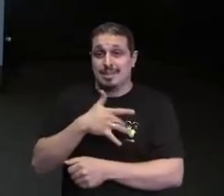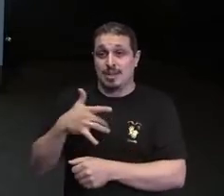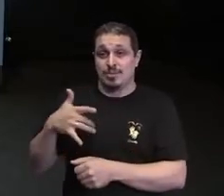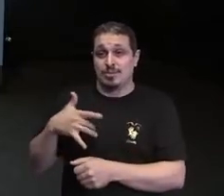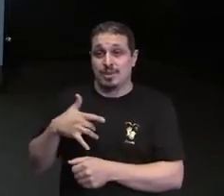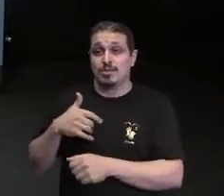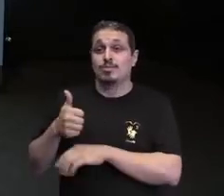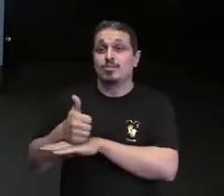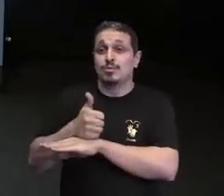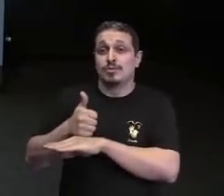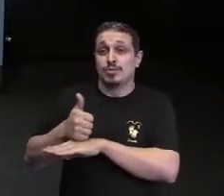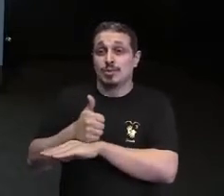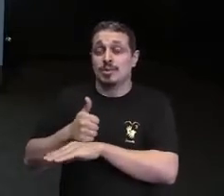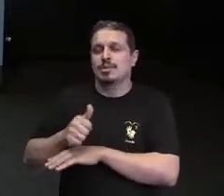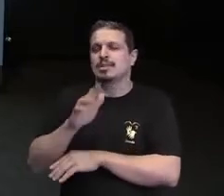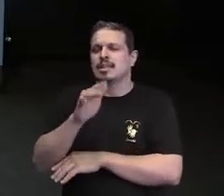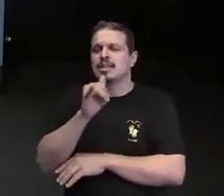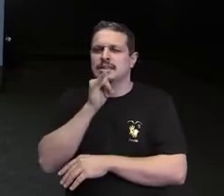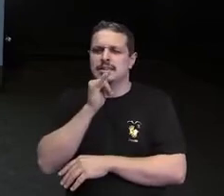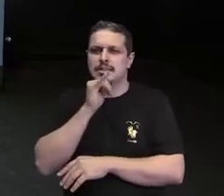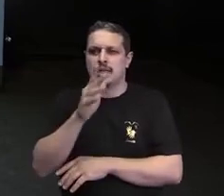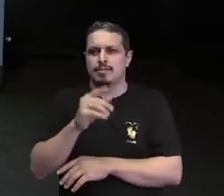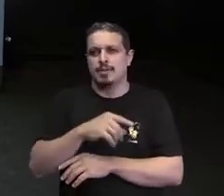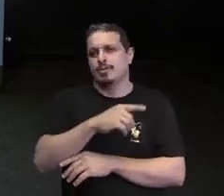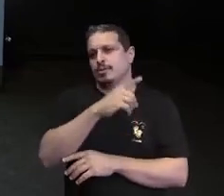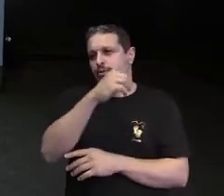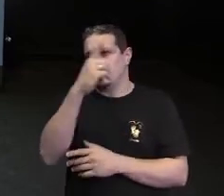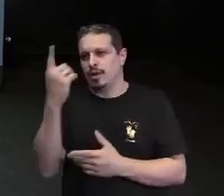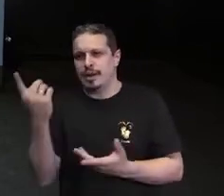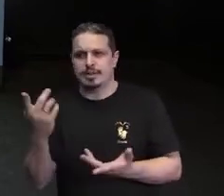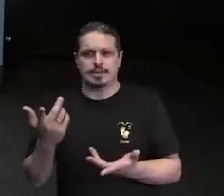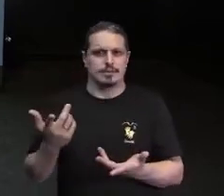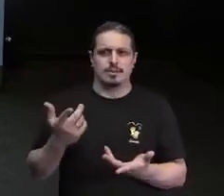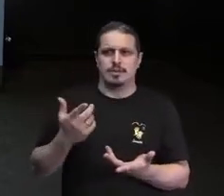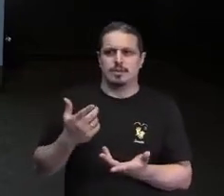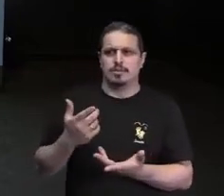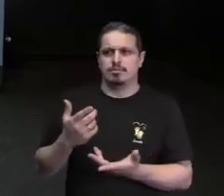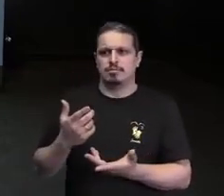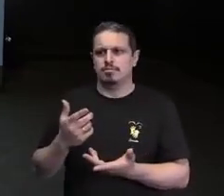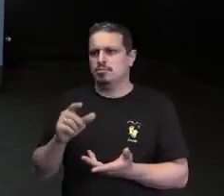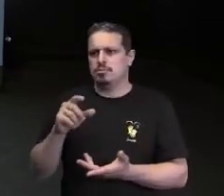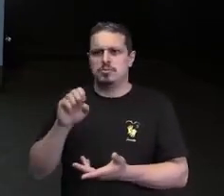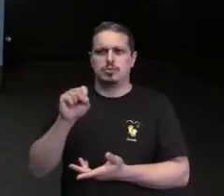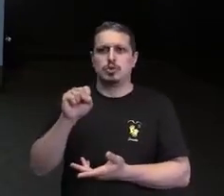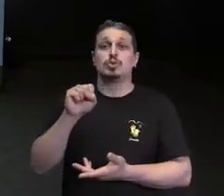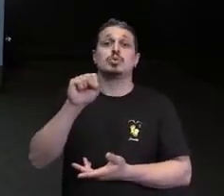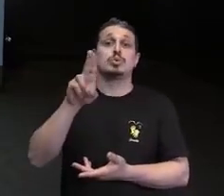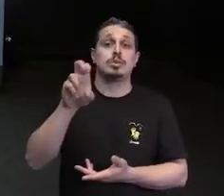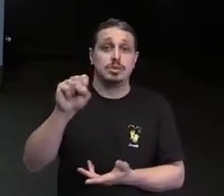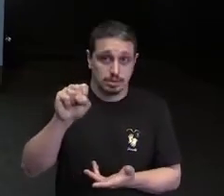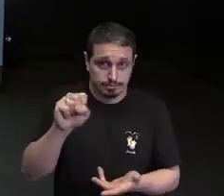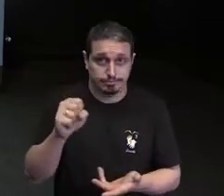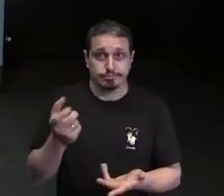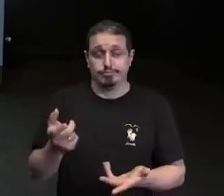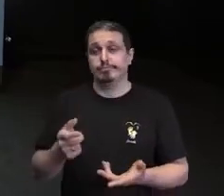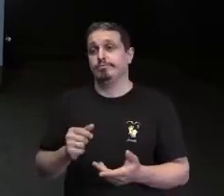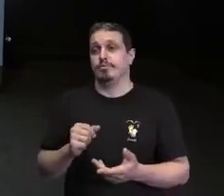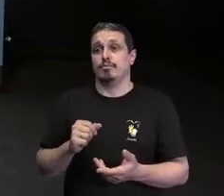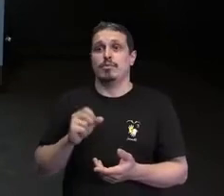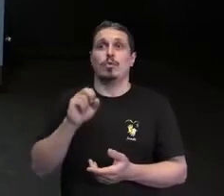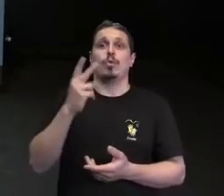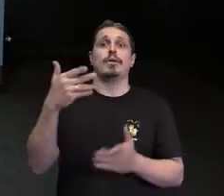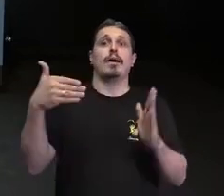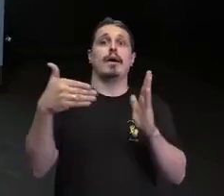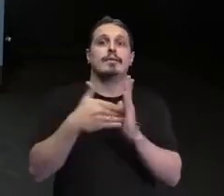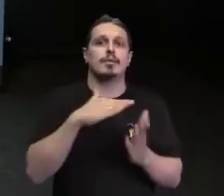-socorro, na enfermaria, na internação, na vida, na morte. E muitos desses contatos que esse